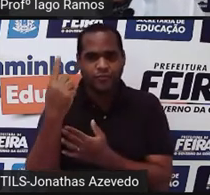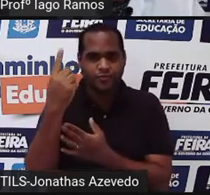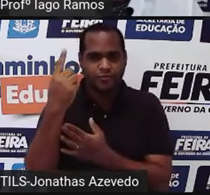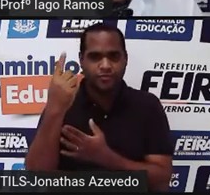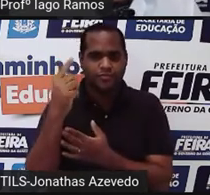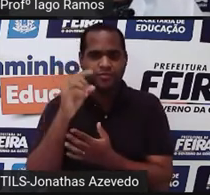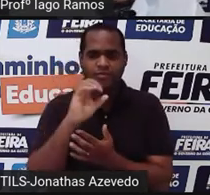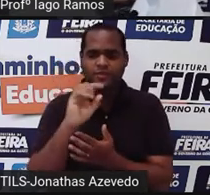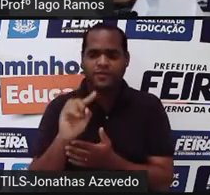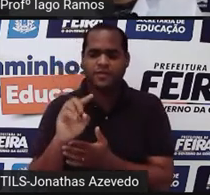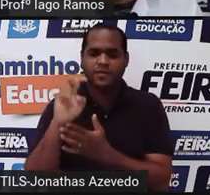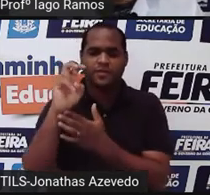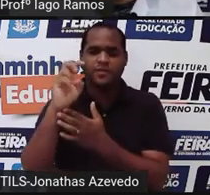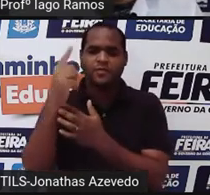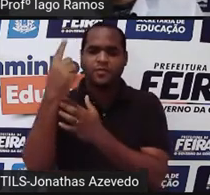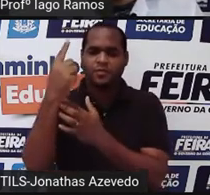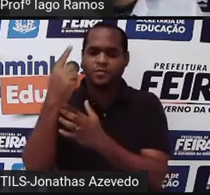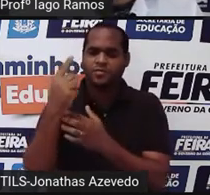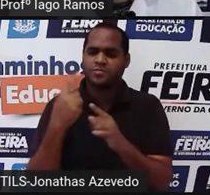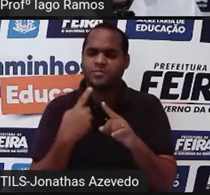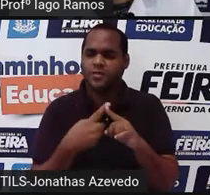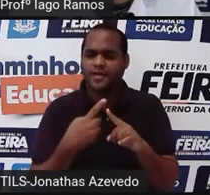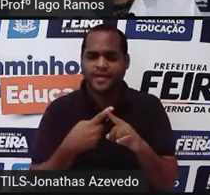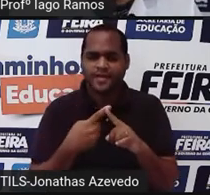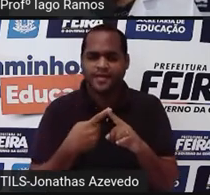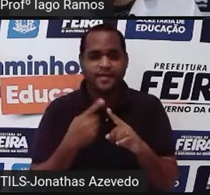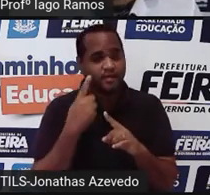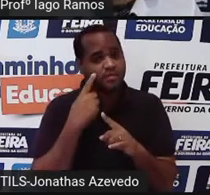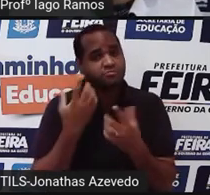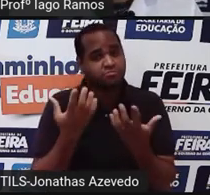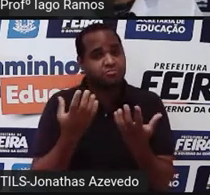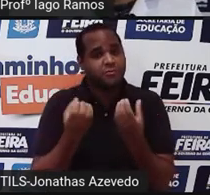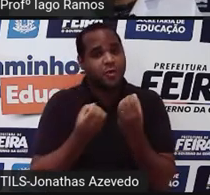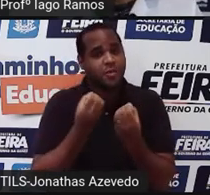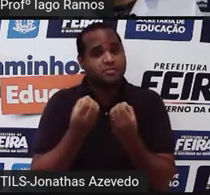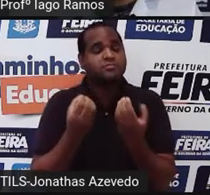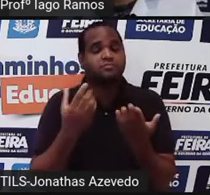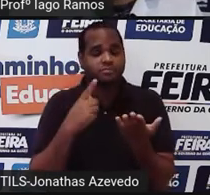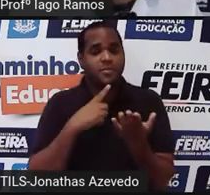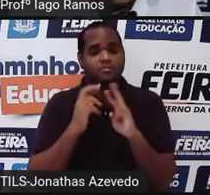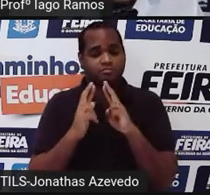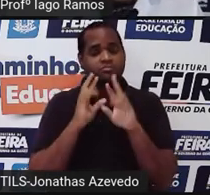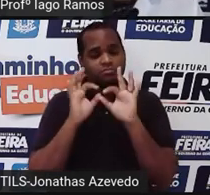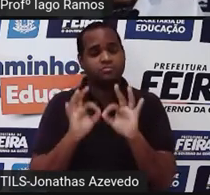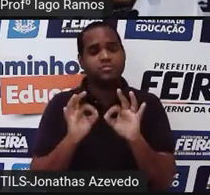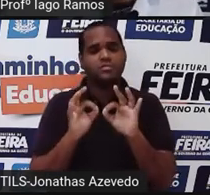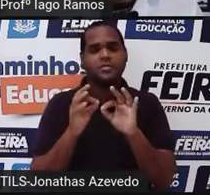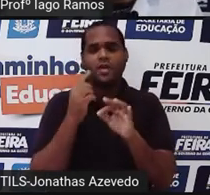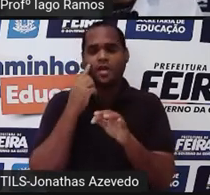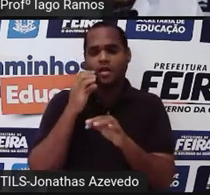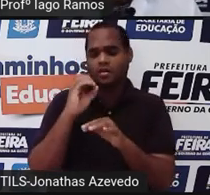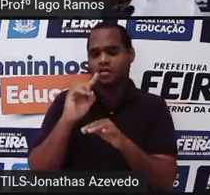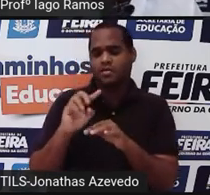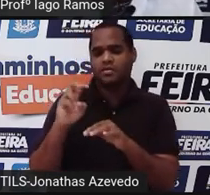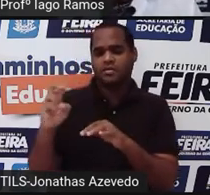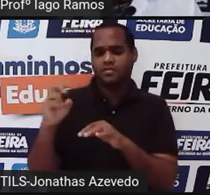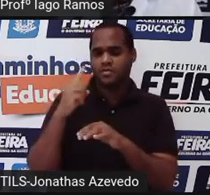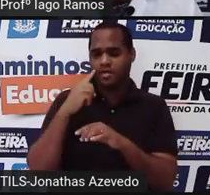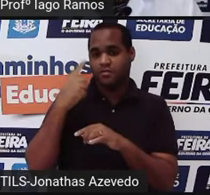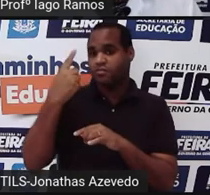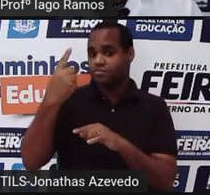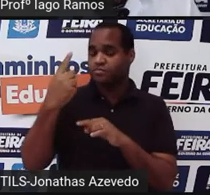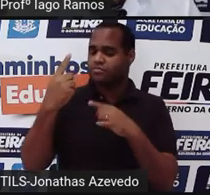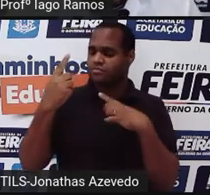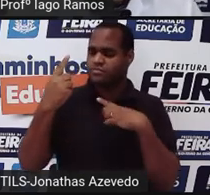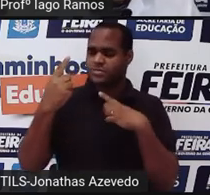um. Por que que dá zero vírgula cinco? Porque faz sentido. Faz sentido como o número um de cima tá dizendo, ó.